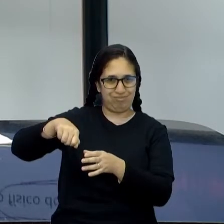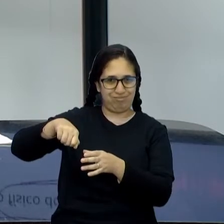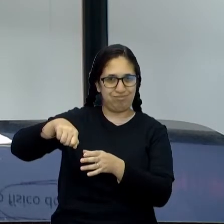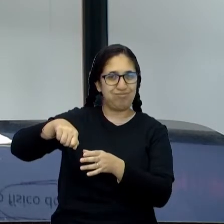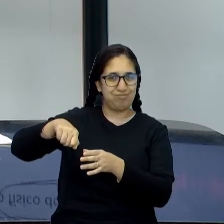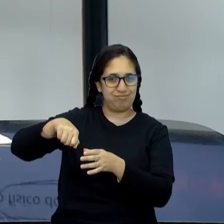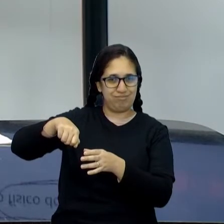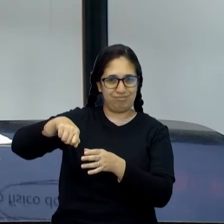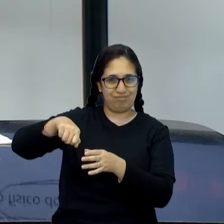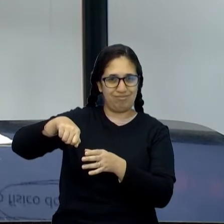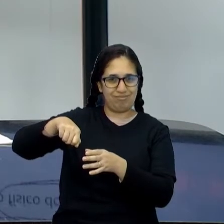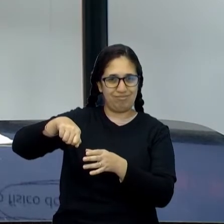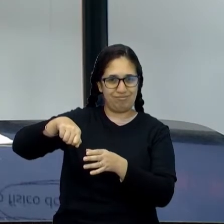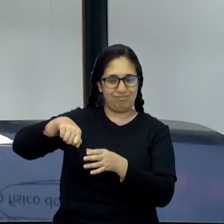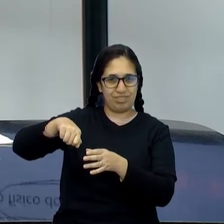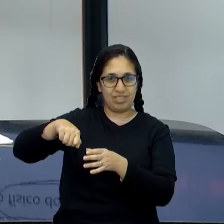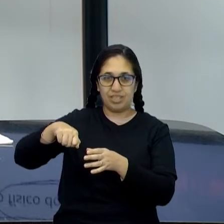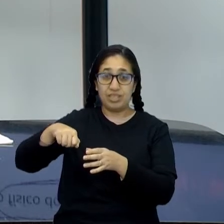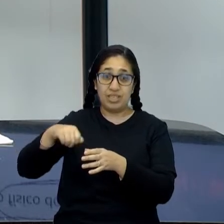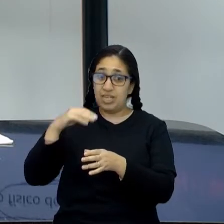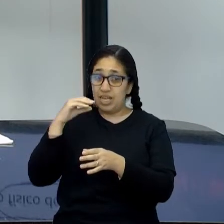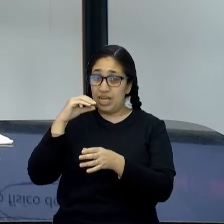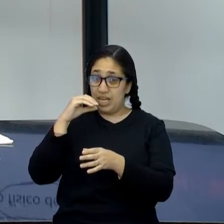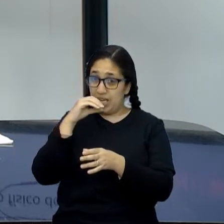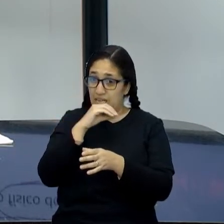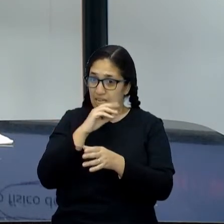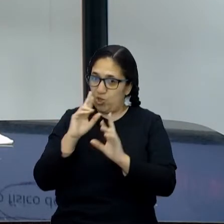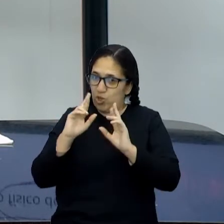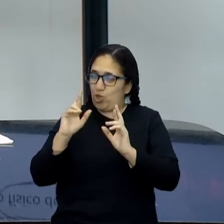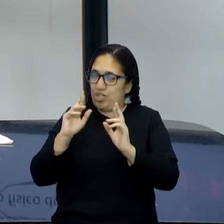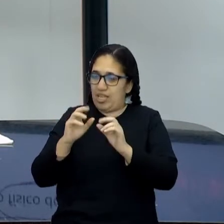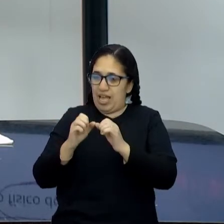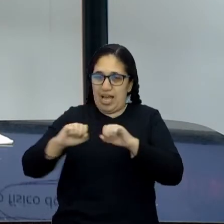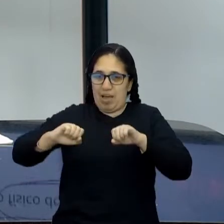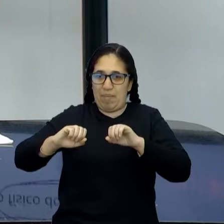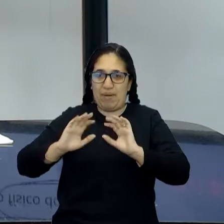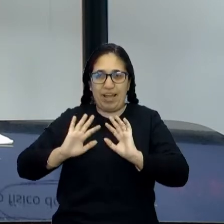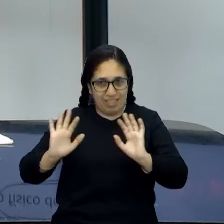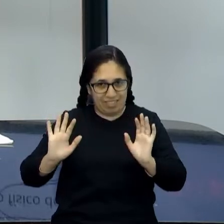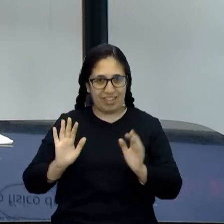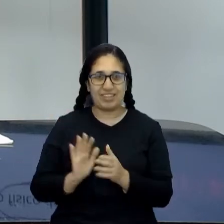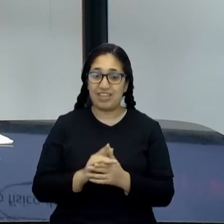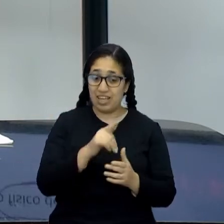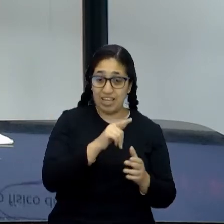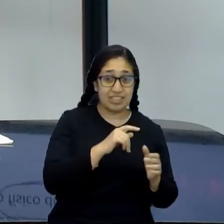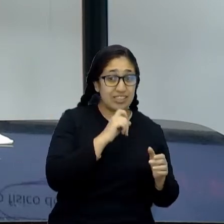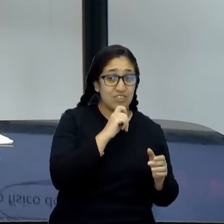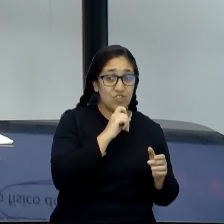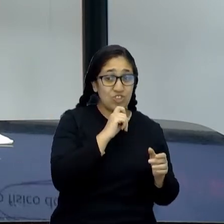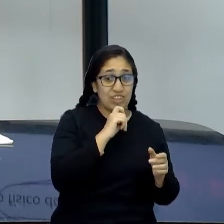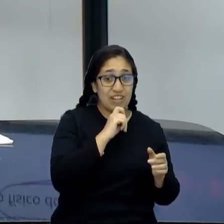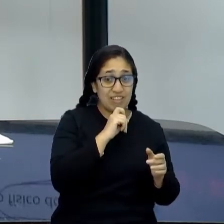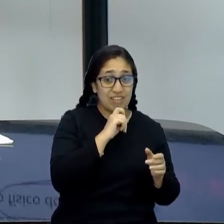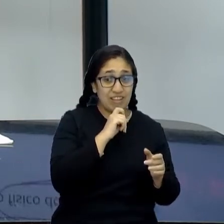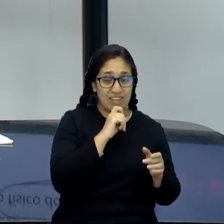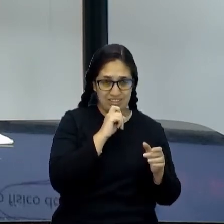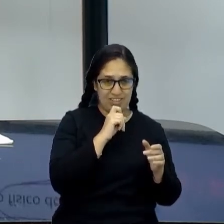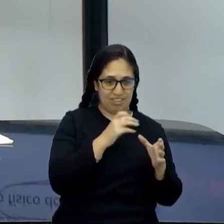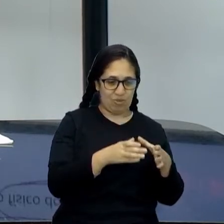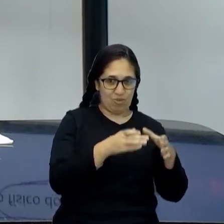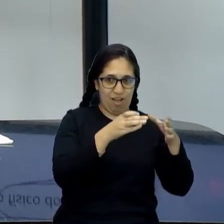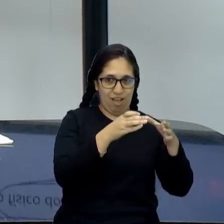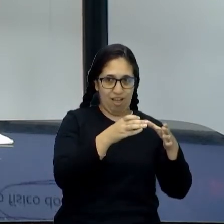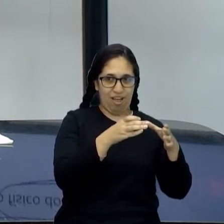serpentina. Então, eu tenho aqui água, espero que não quebre nada. Essa água tá quente e essa tá fria. O que que eu vou